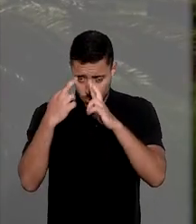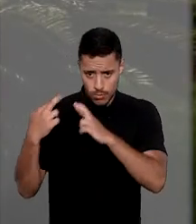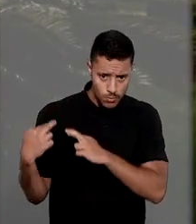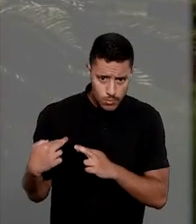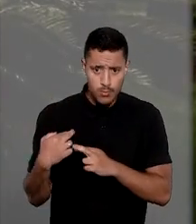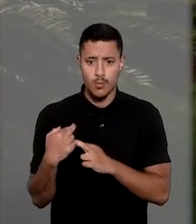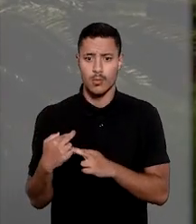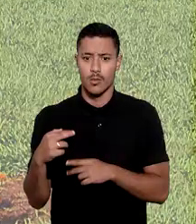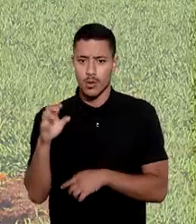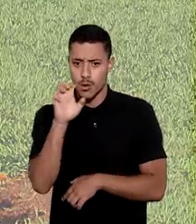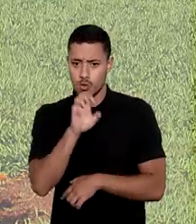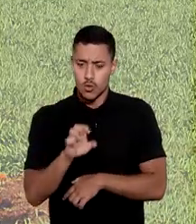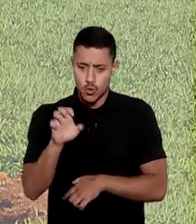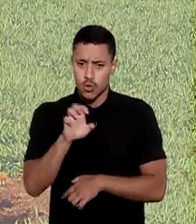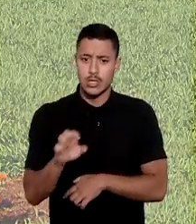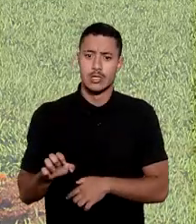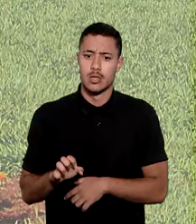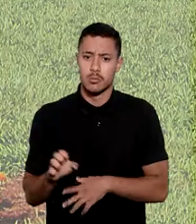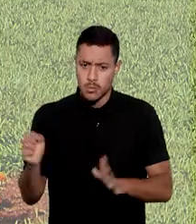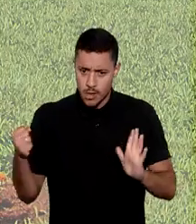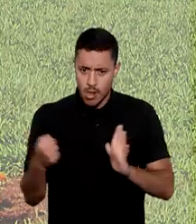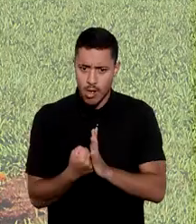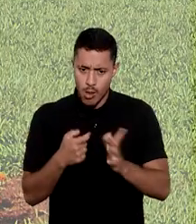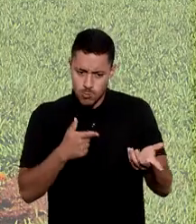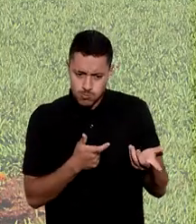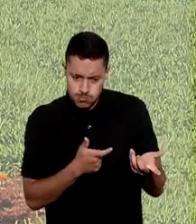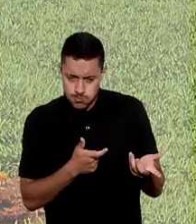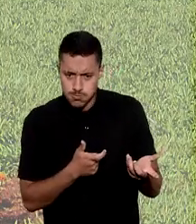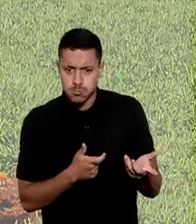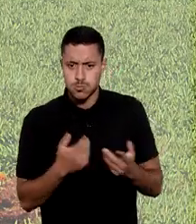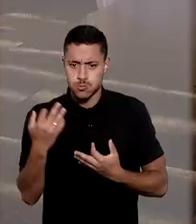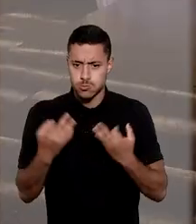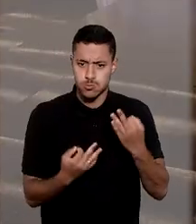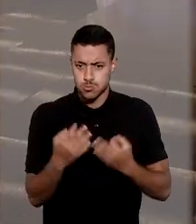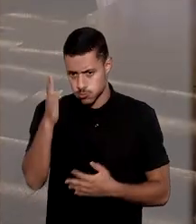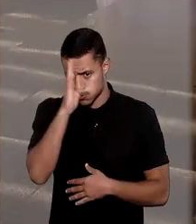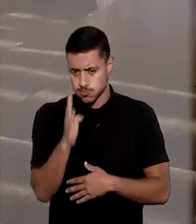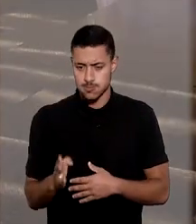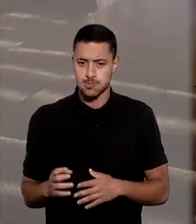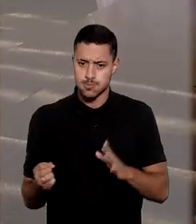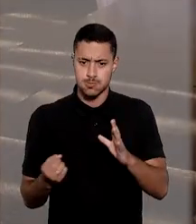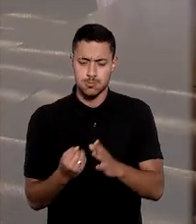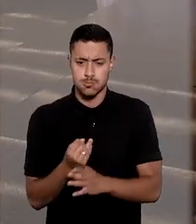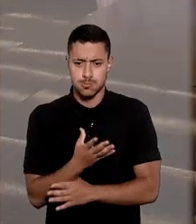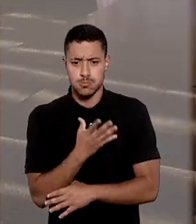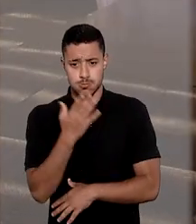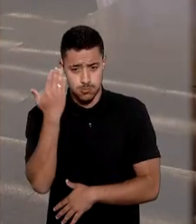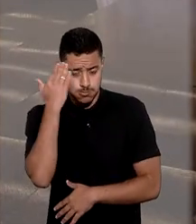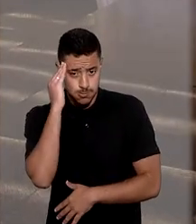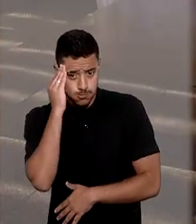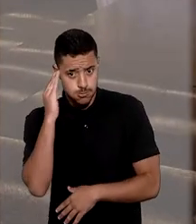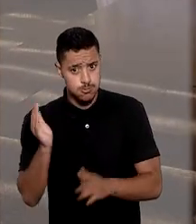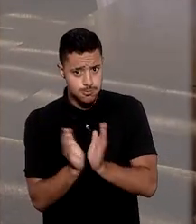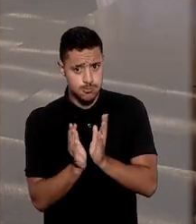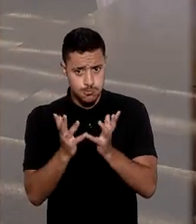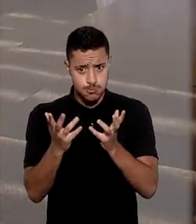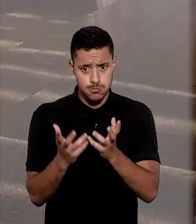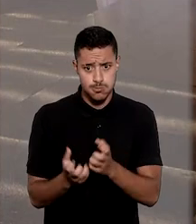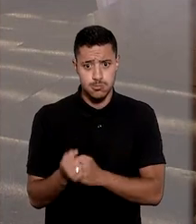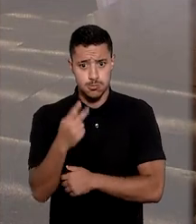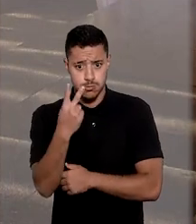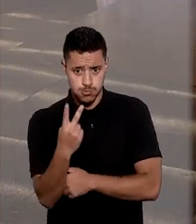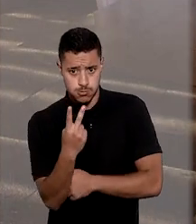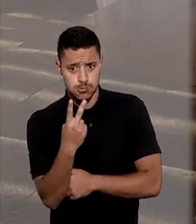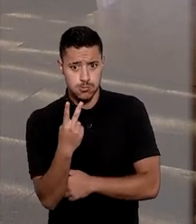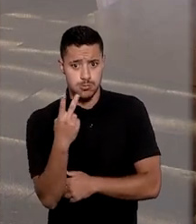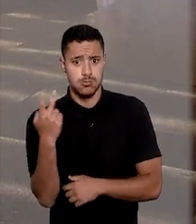de Estado estrangeiro por atos de guerra perante a justiça brasileira. Com um novo entendimento, o colegiado deu provimento a dois